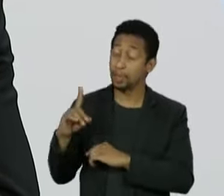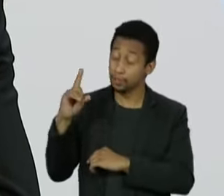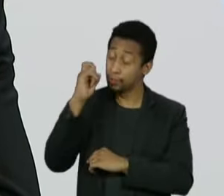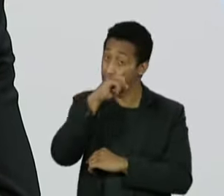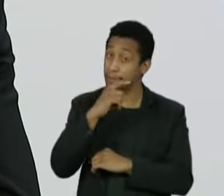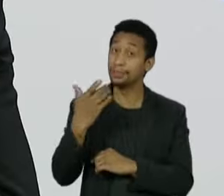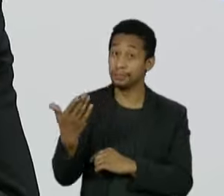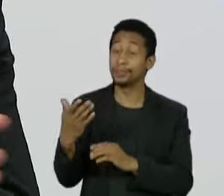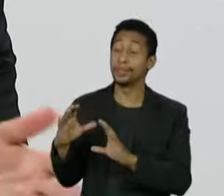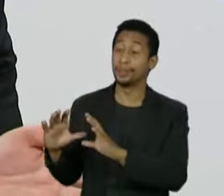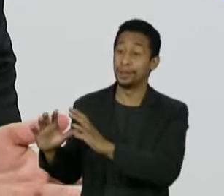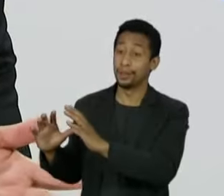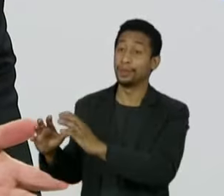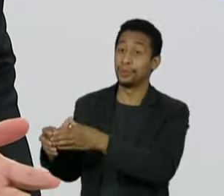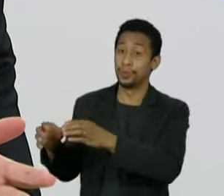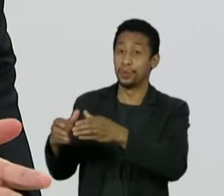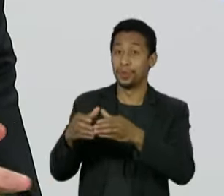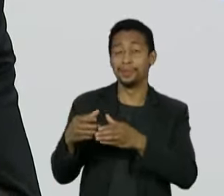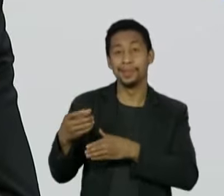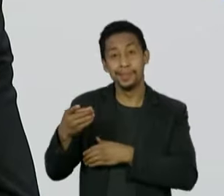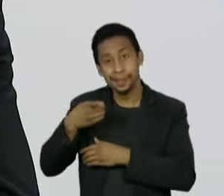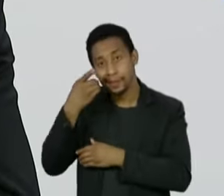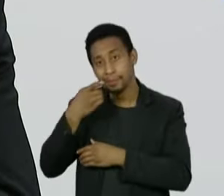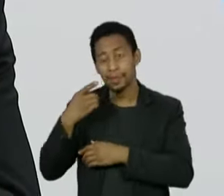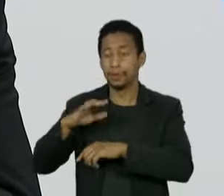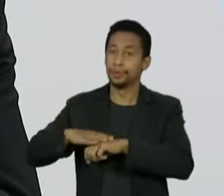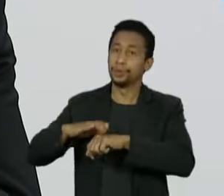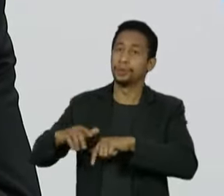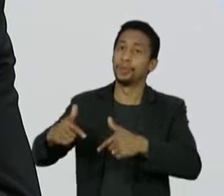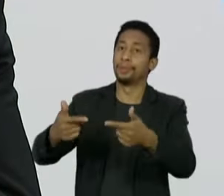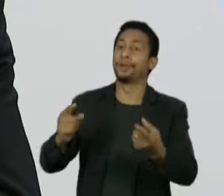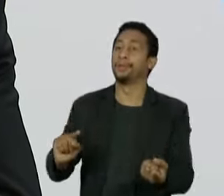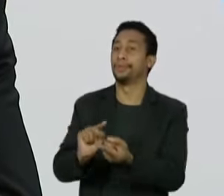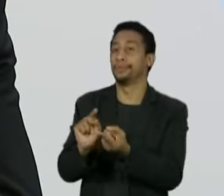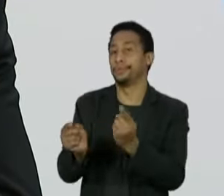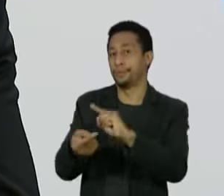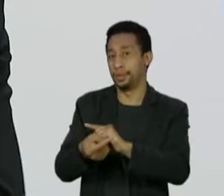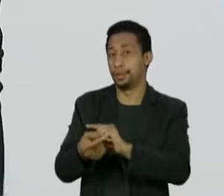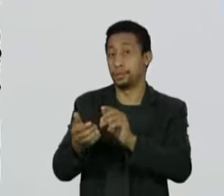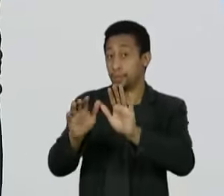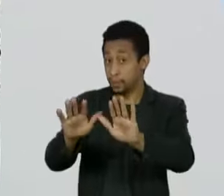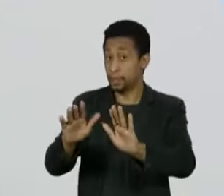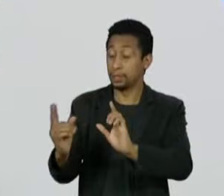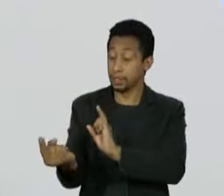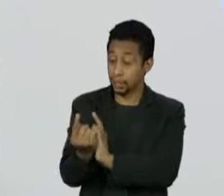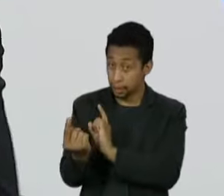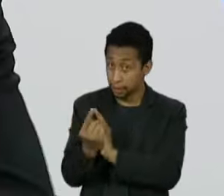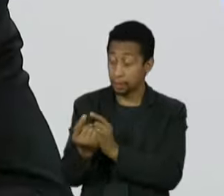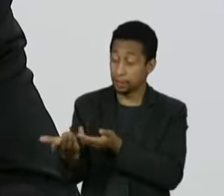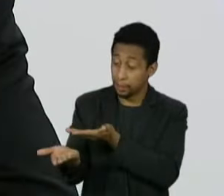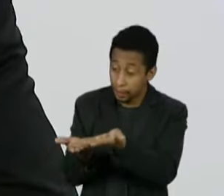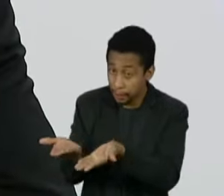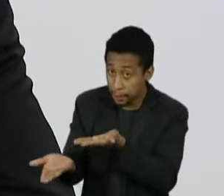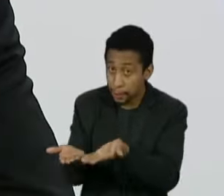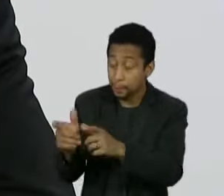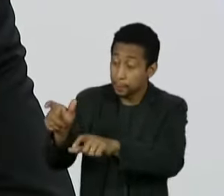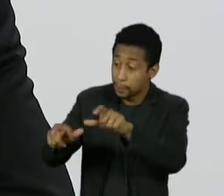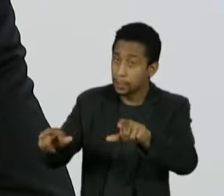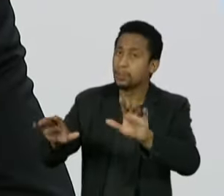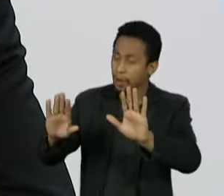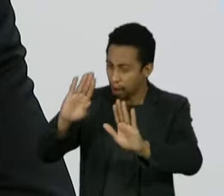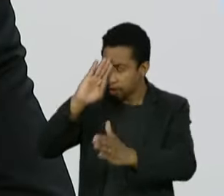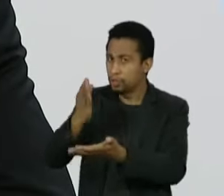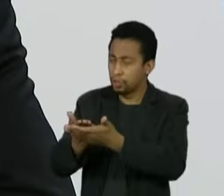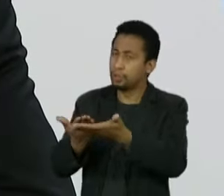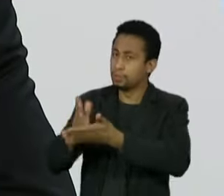claramente é que os deputados trabalham na contramão nisso daí. Mas esses projetos de atendimento, de reparação para as vítimas, eu acho que devem ter